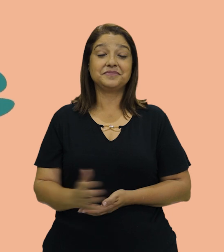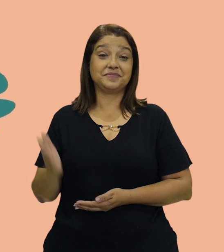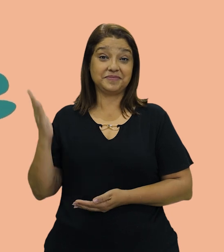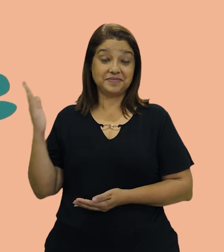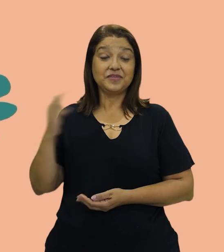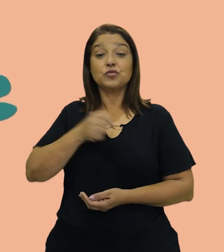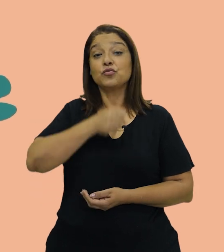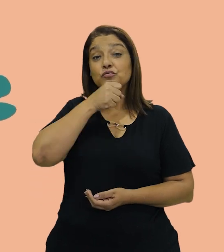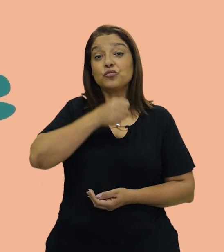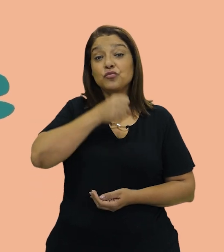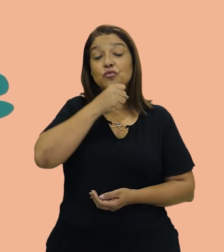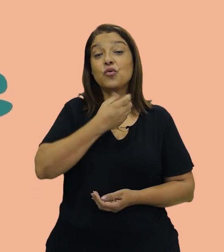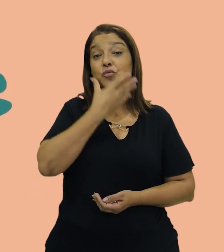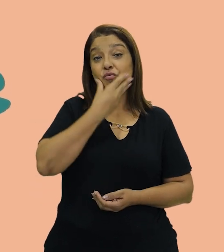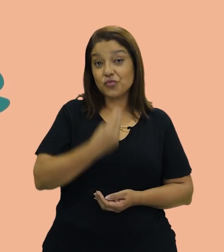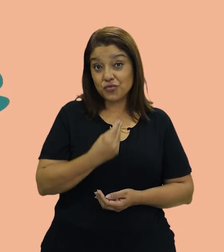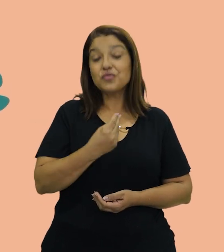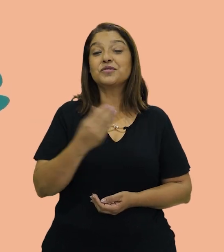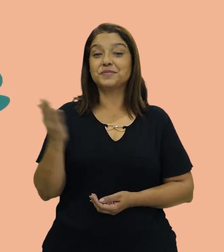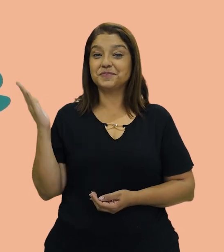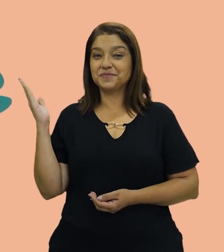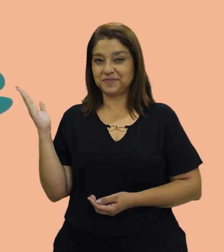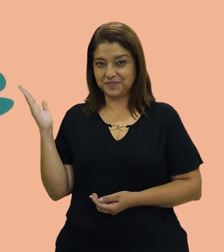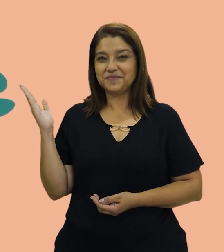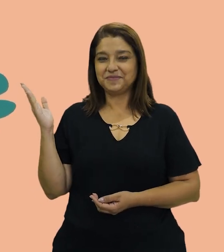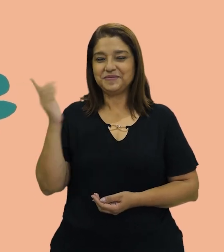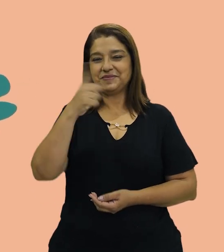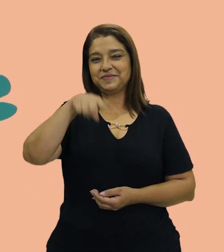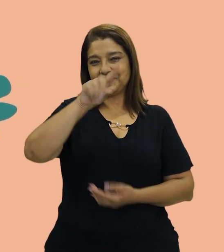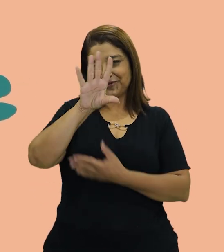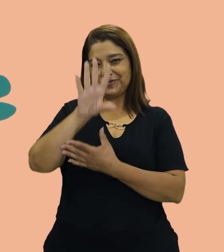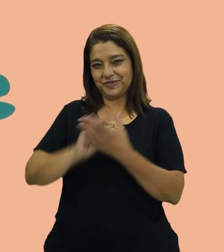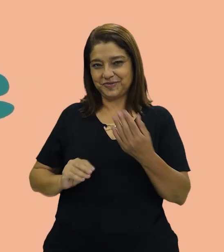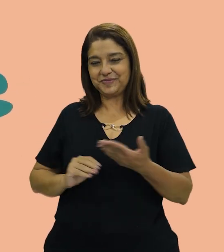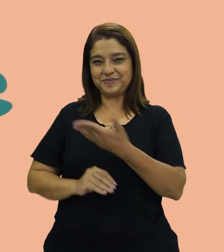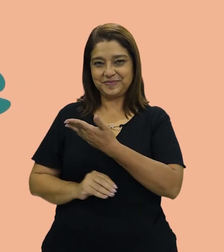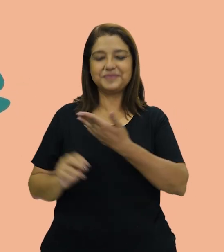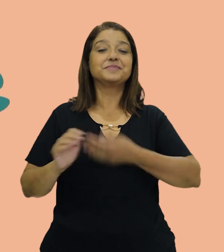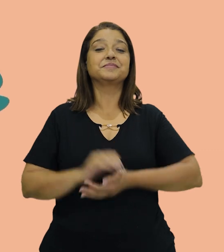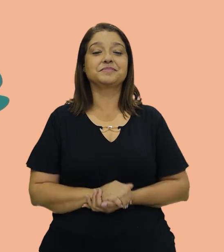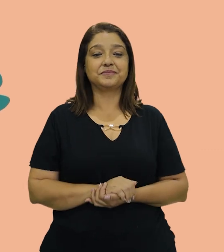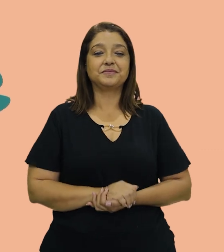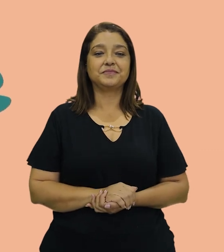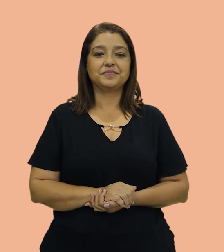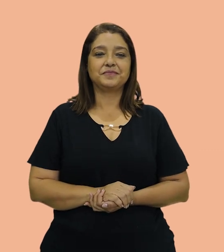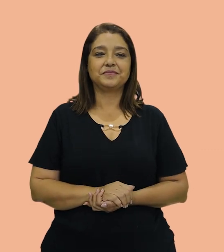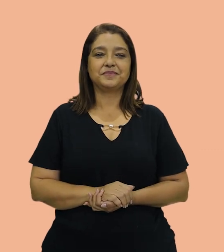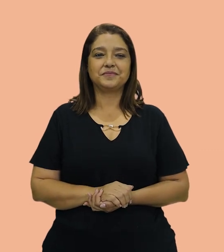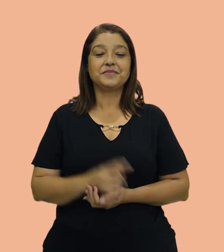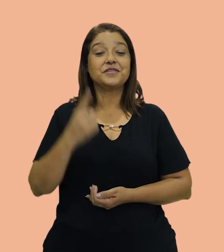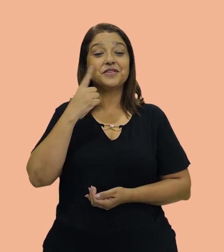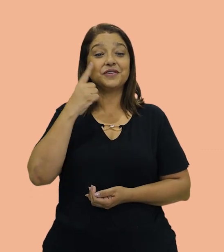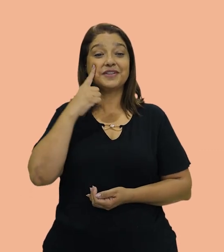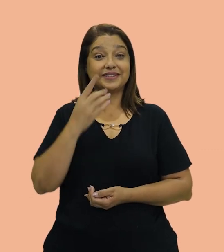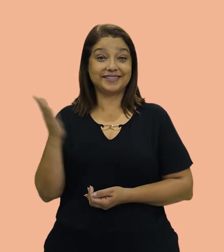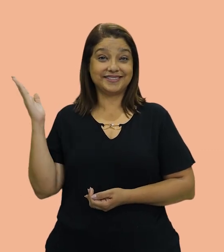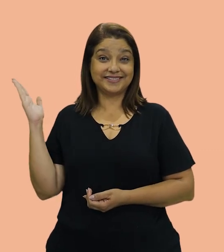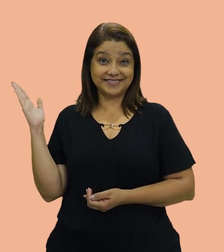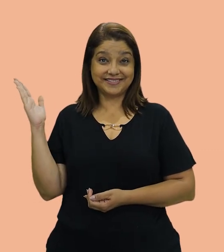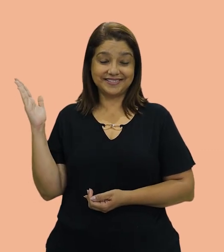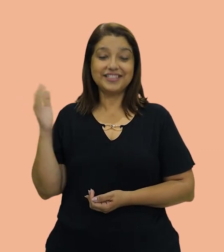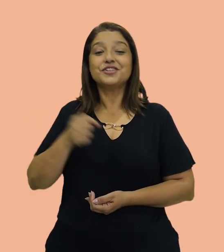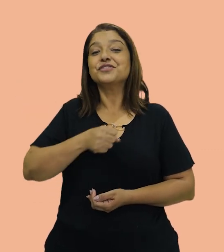Grandfather. Podem repetir comigo aí de casa, tá bom? Olha o próximo. Olha que linda essa aí.